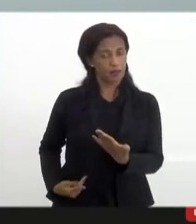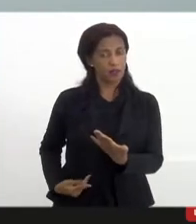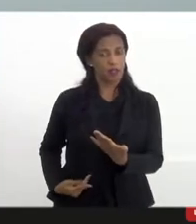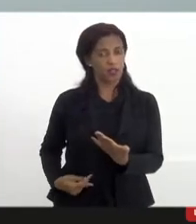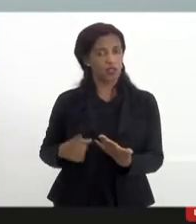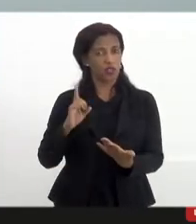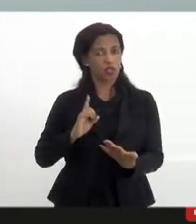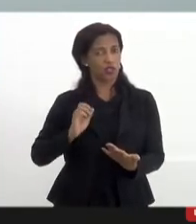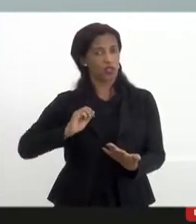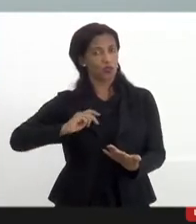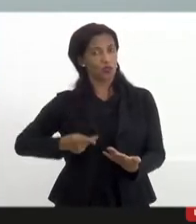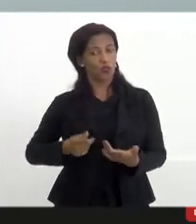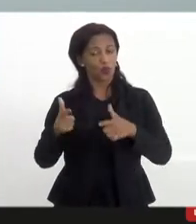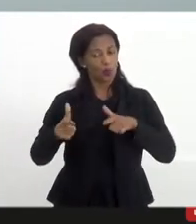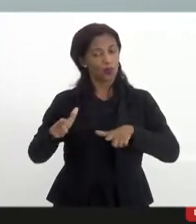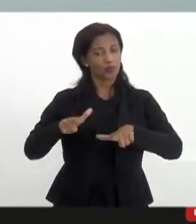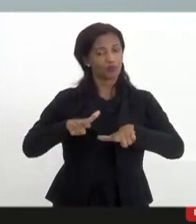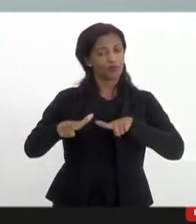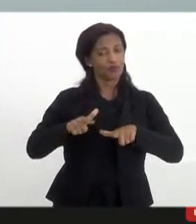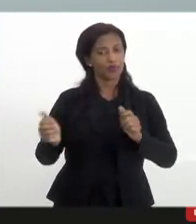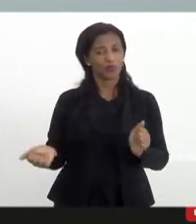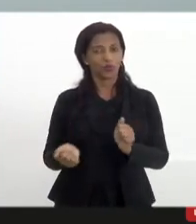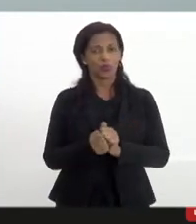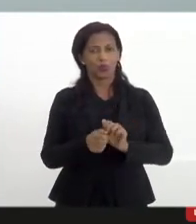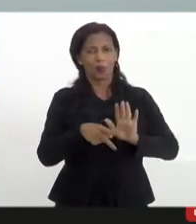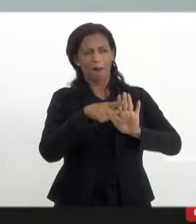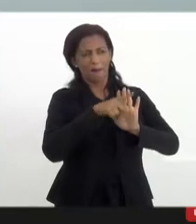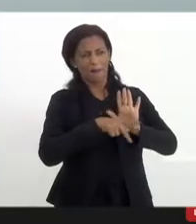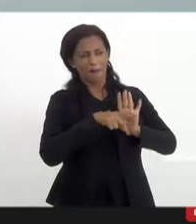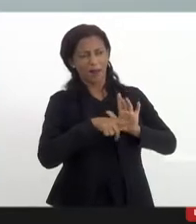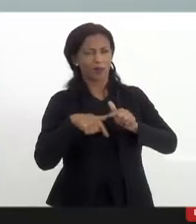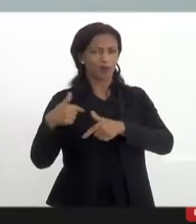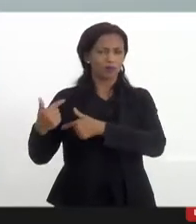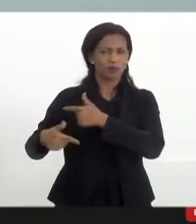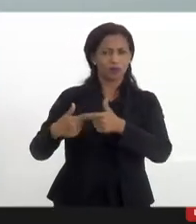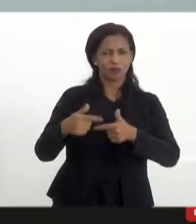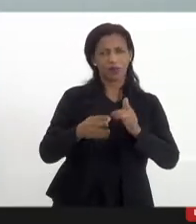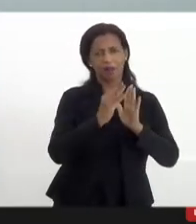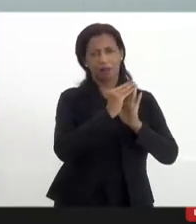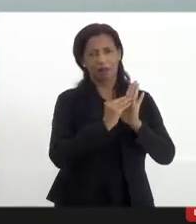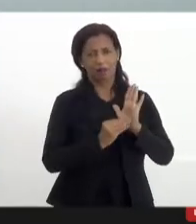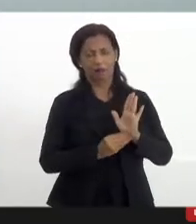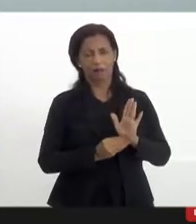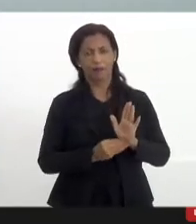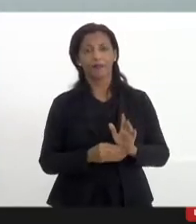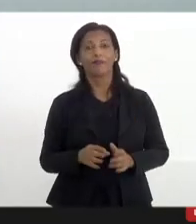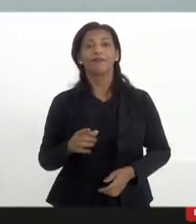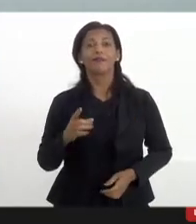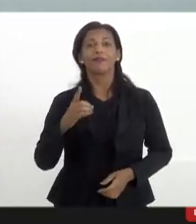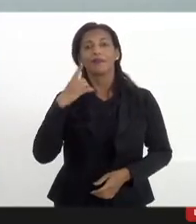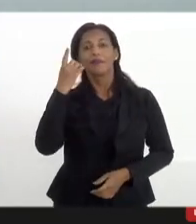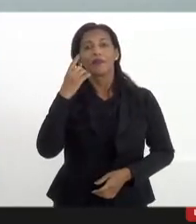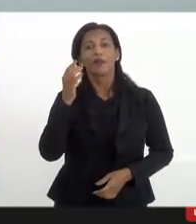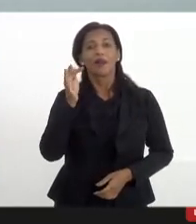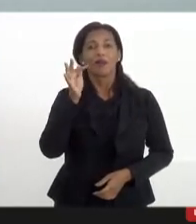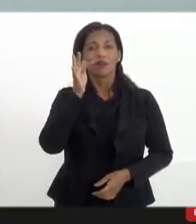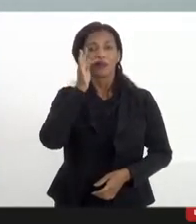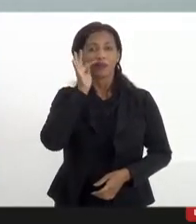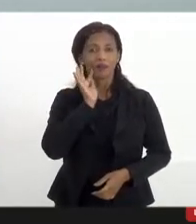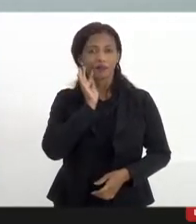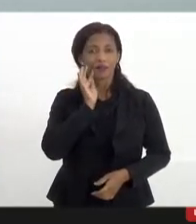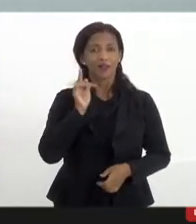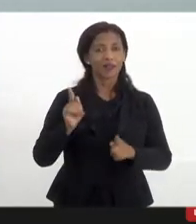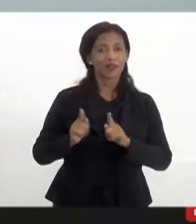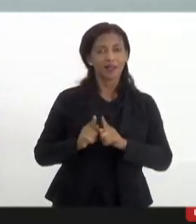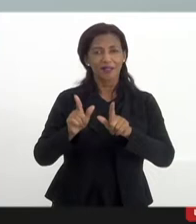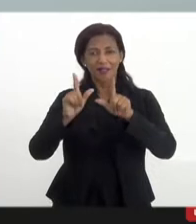onde trabalhamos juntos em várias pautas, em várias lutas e várias agendas. O deputado Flávio Serafini está aqui na